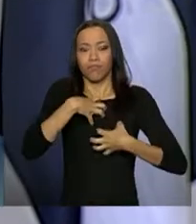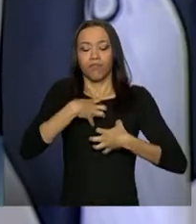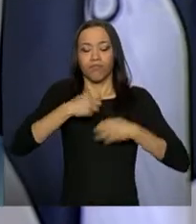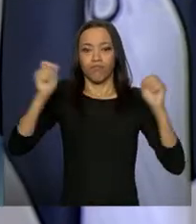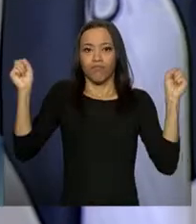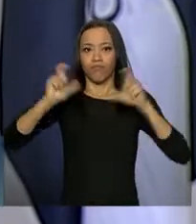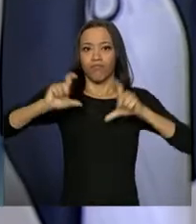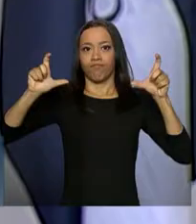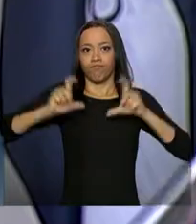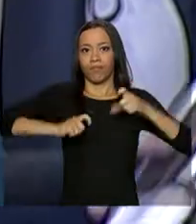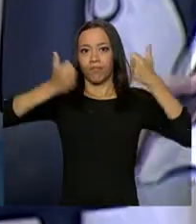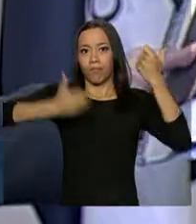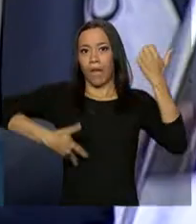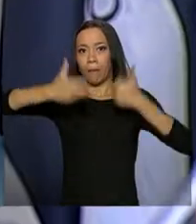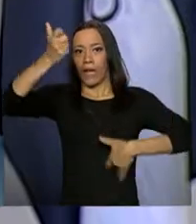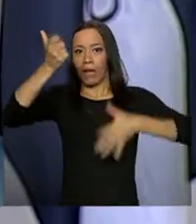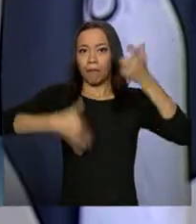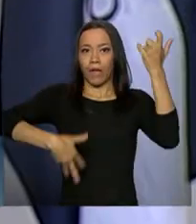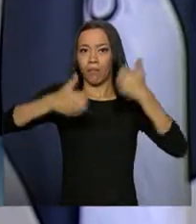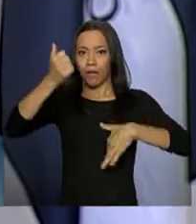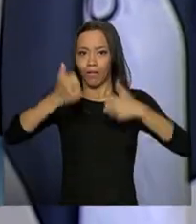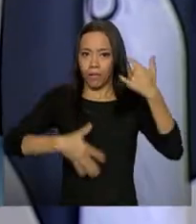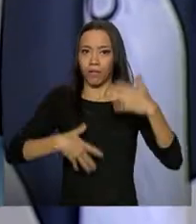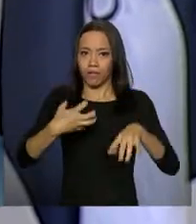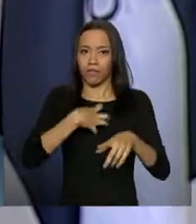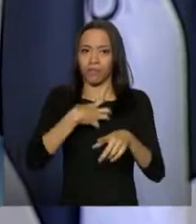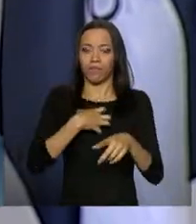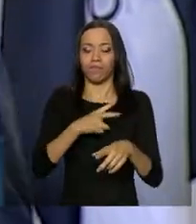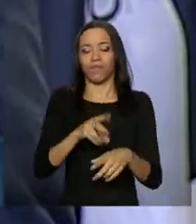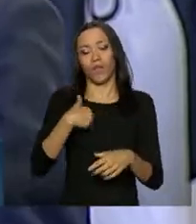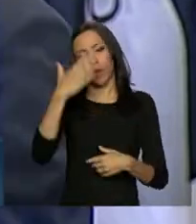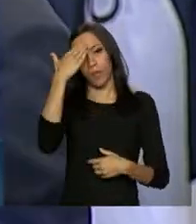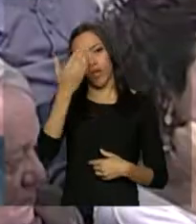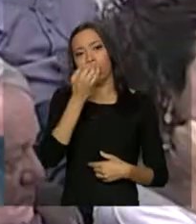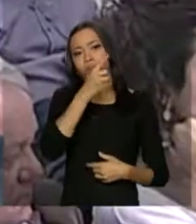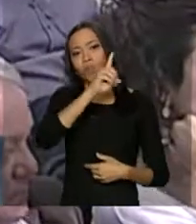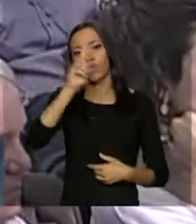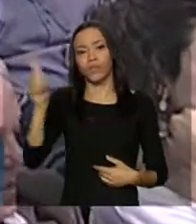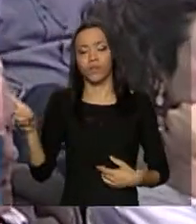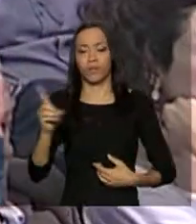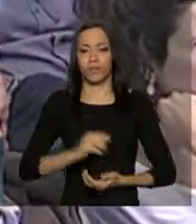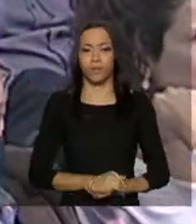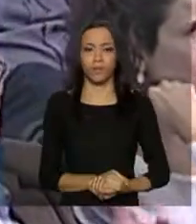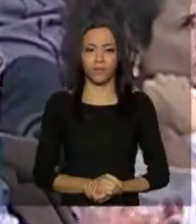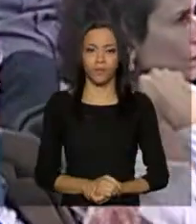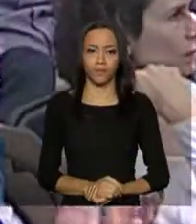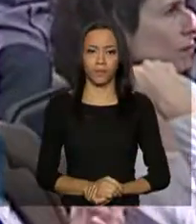todos que vão ocupar um lugar de destaque nesse evento. Obrigado, bom dia. Obrigado.